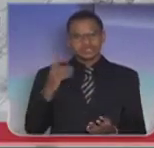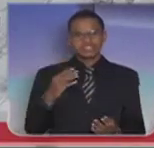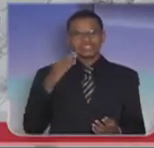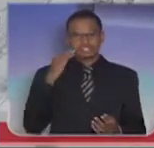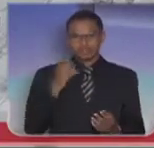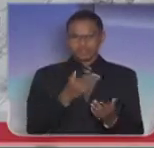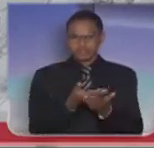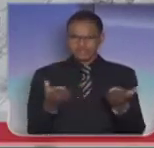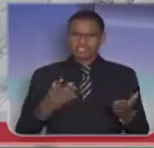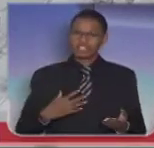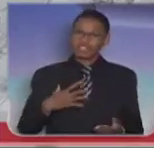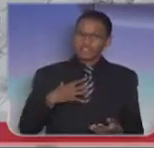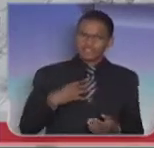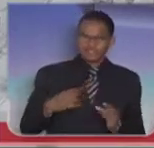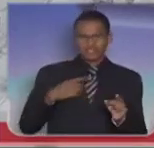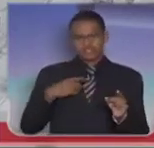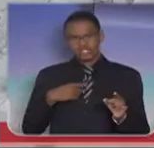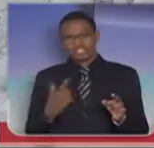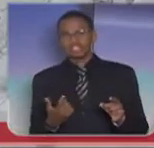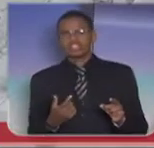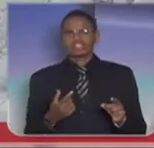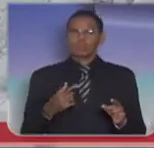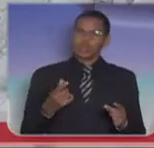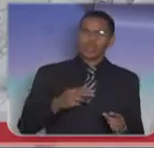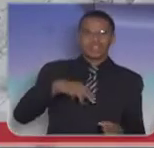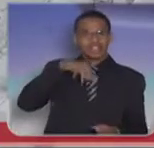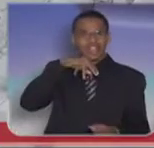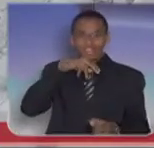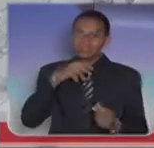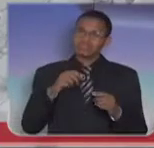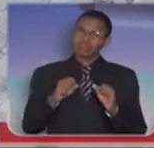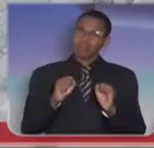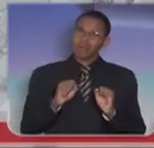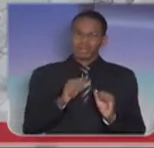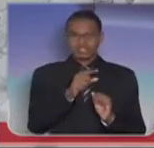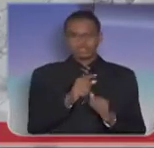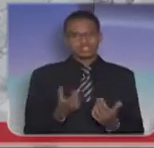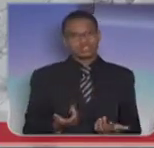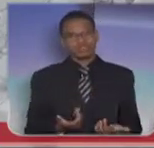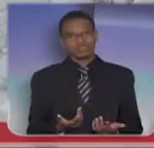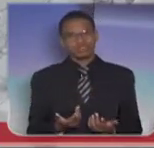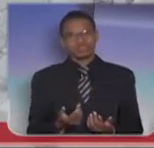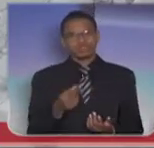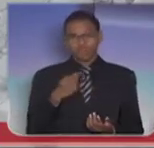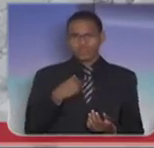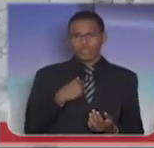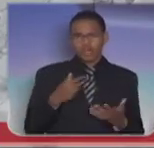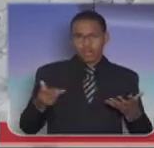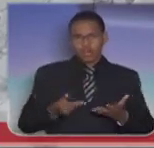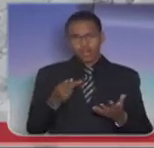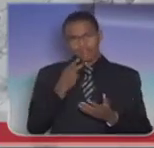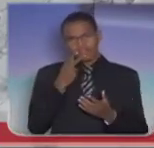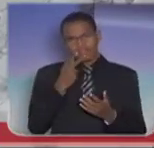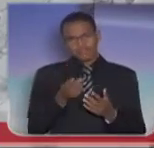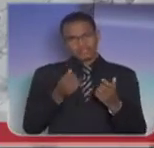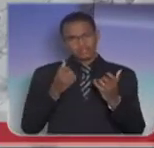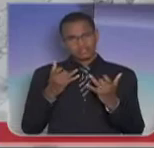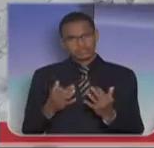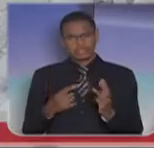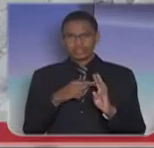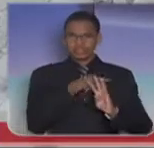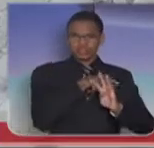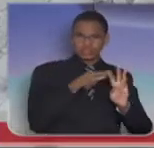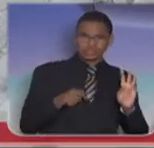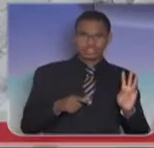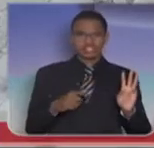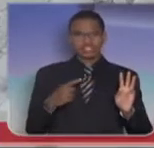ter filho ou até neto com 18 anos. Então, eu venho aqui fazer essa citação, como militar que sou, os três militares eram do